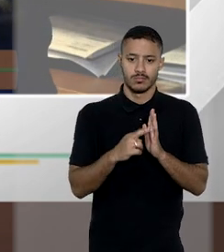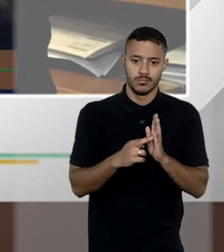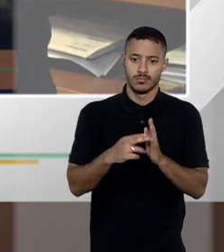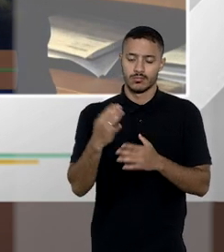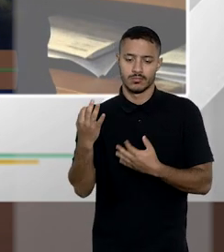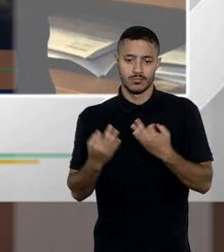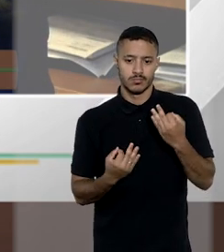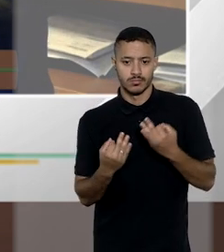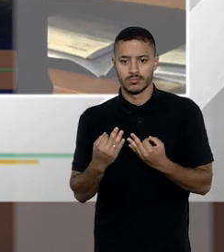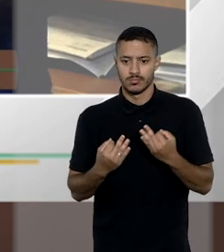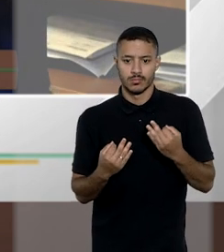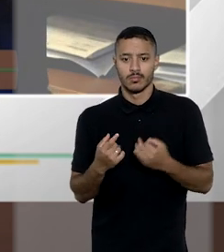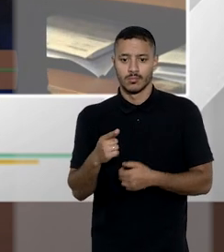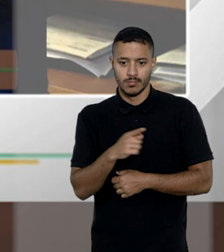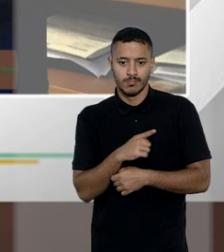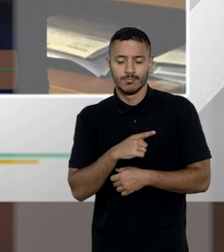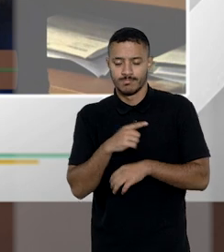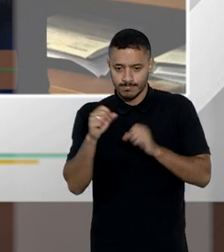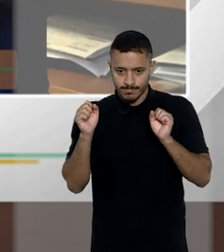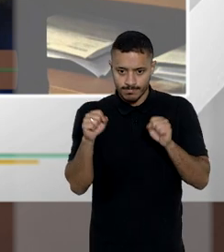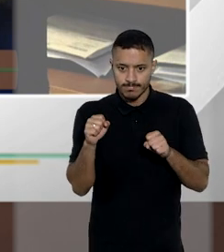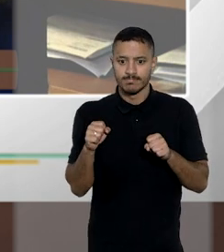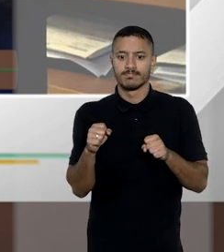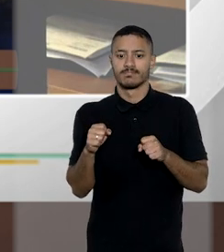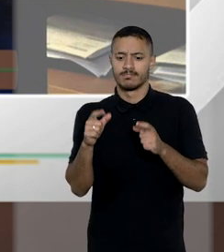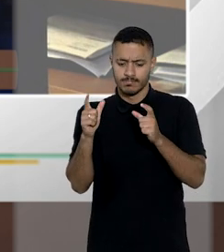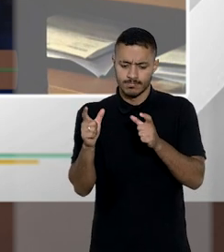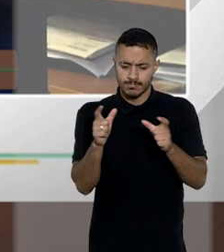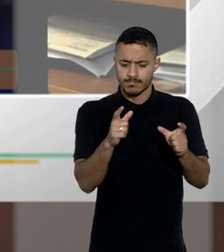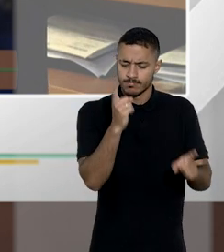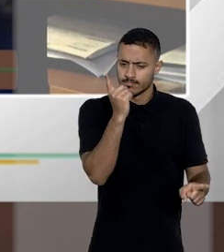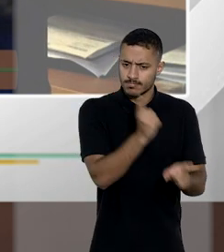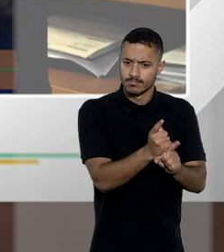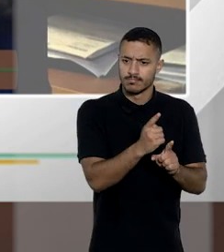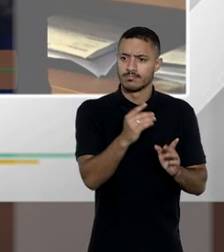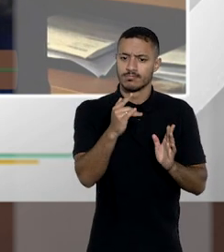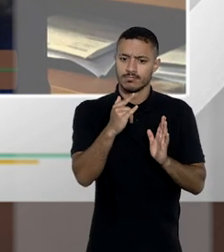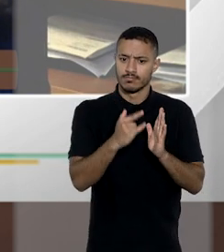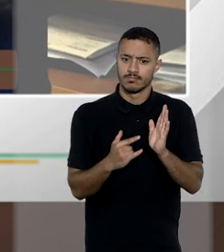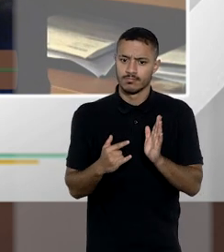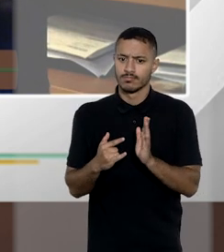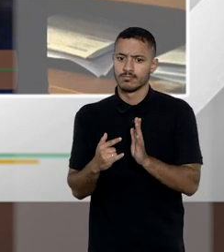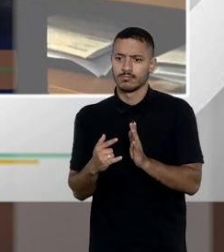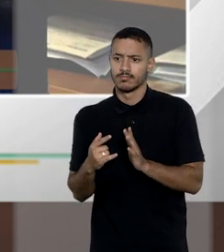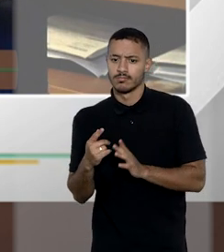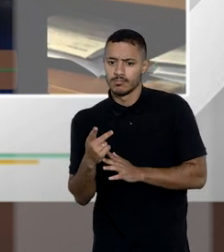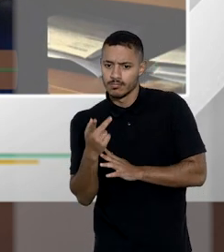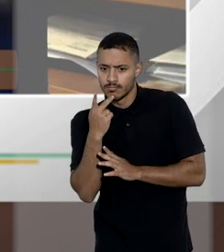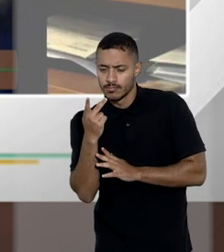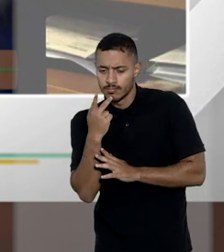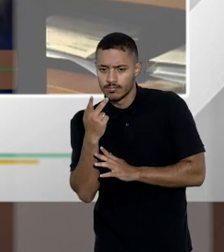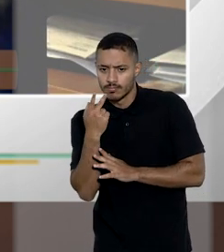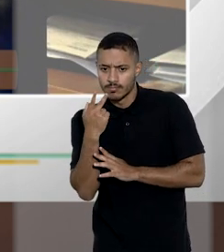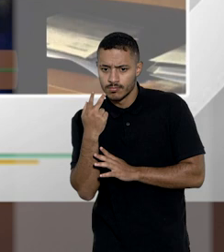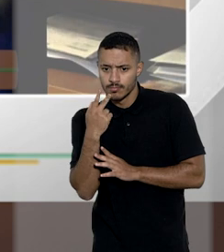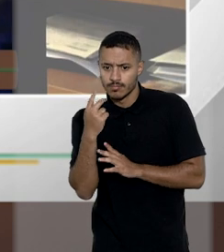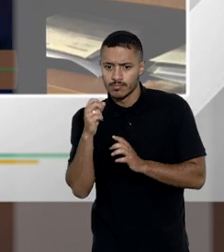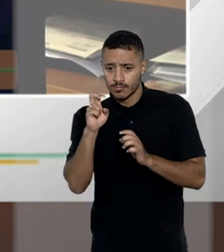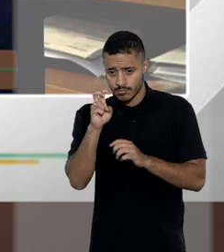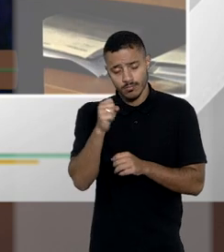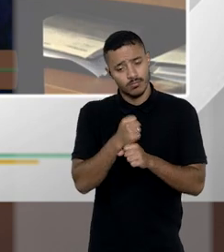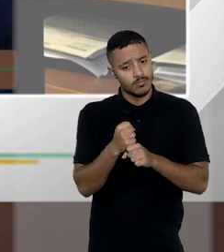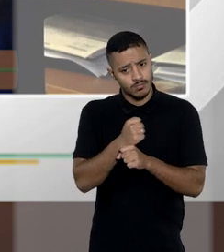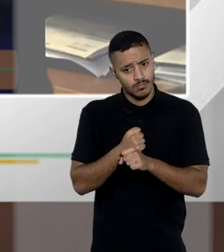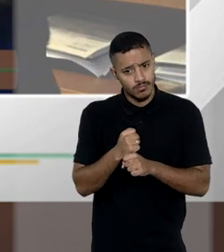registro judicial para que haja possibilidade de localizar o testamento e contar do seu registro